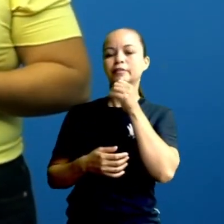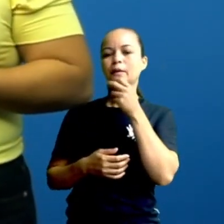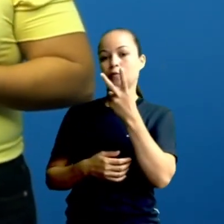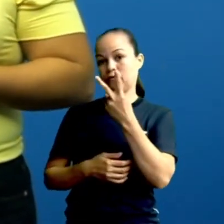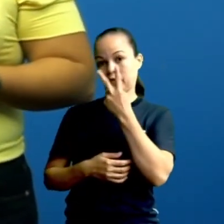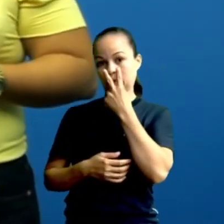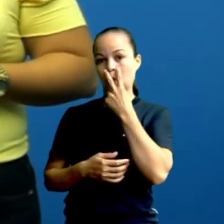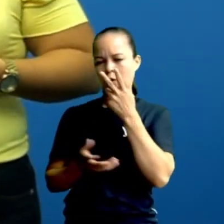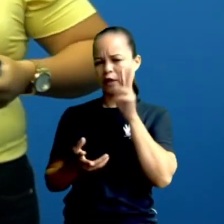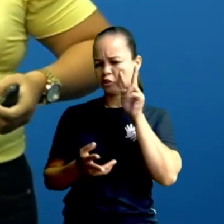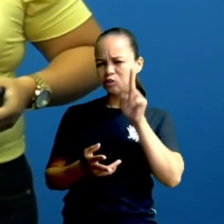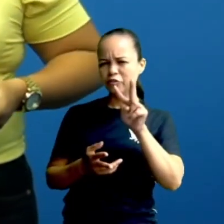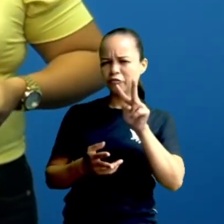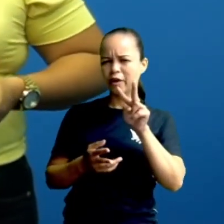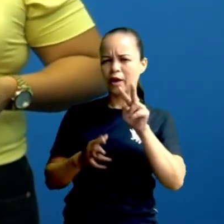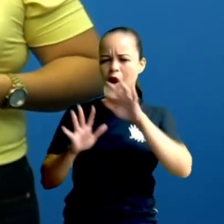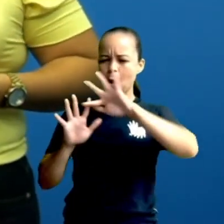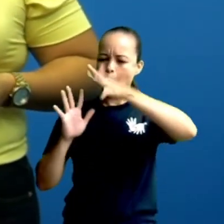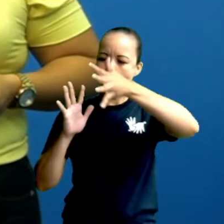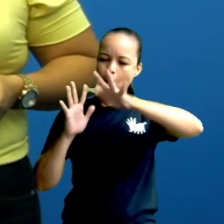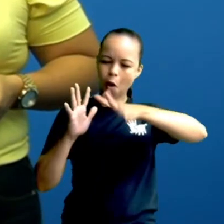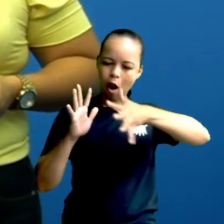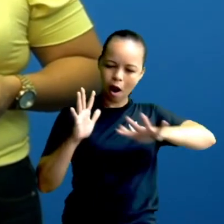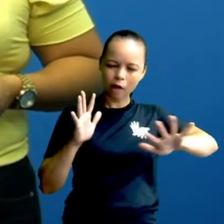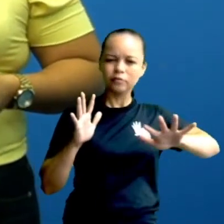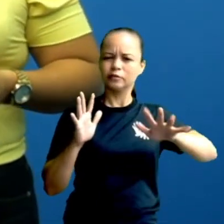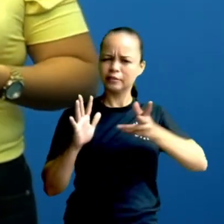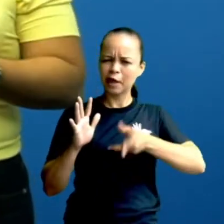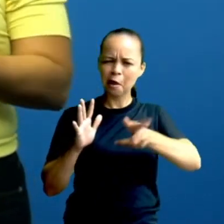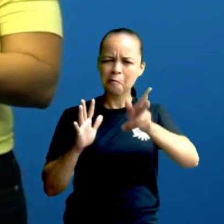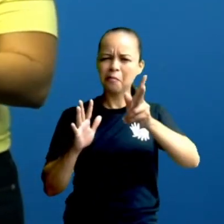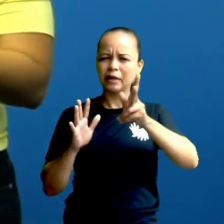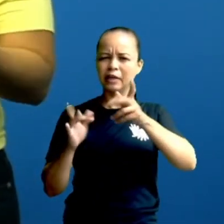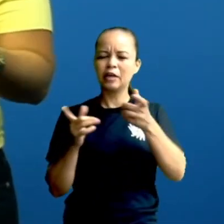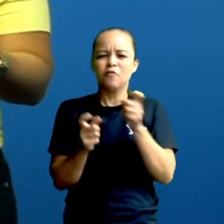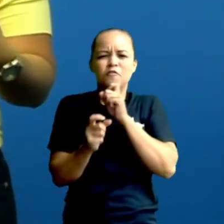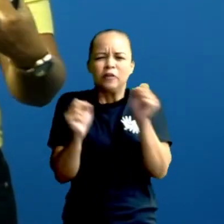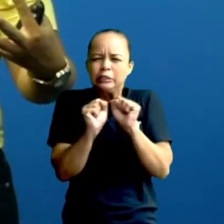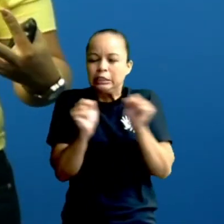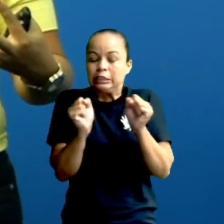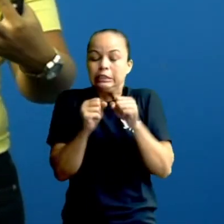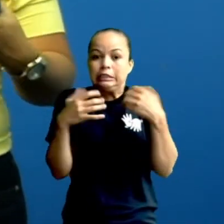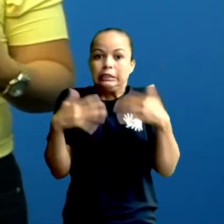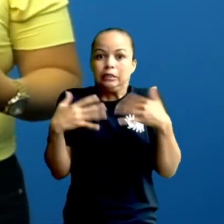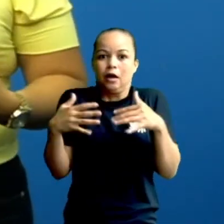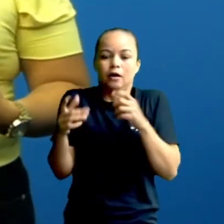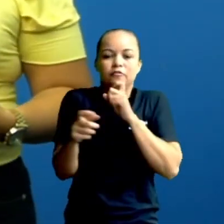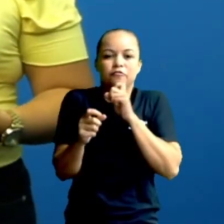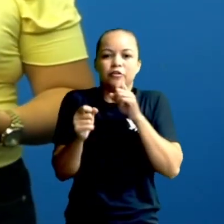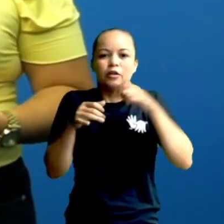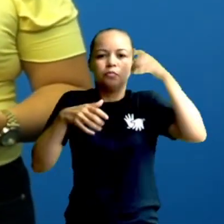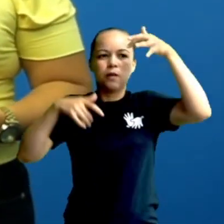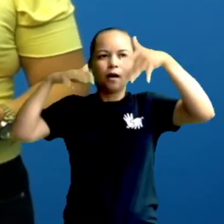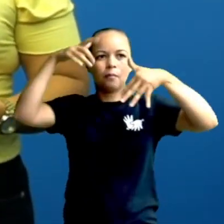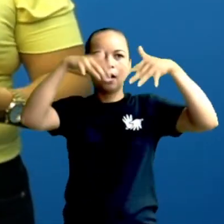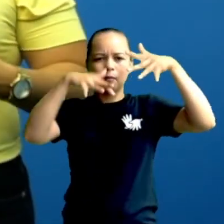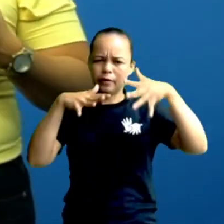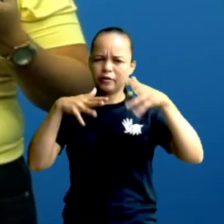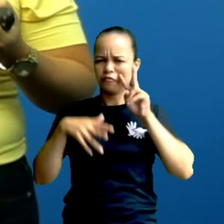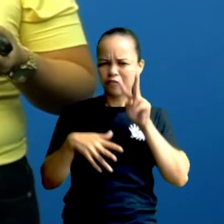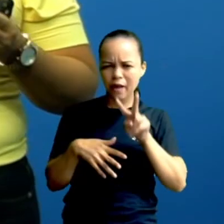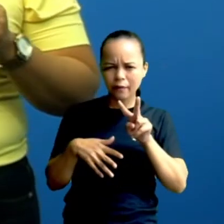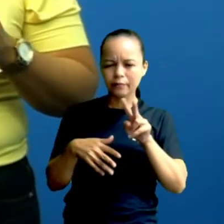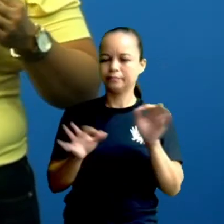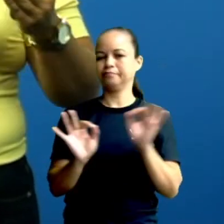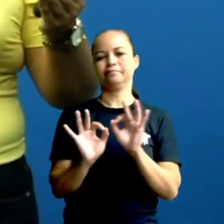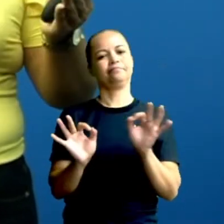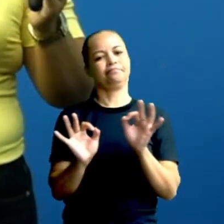Antônio, por exemplo, tu costuma ver o outono, as folhas caindo? Ou esse inverno bem frio, com neve? Não, a gente não costuma ver. Porque